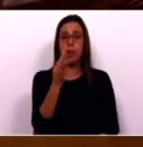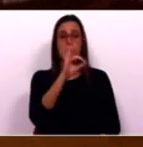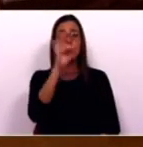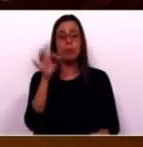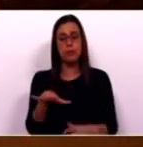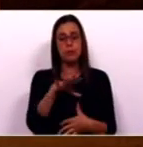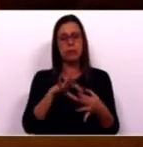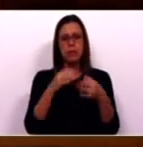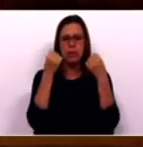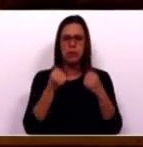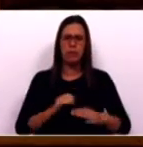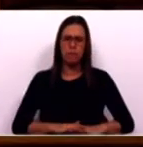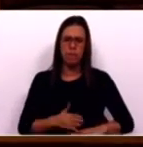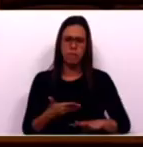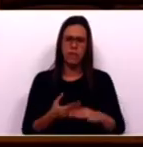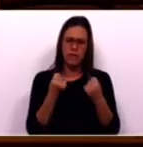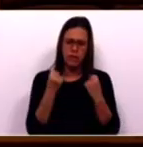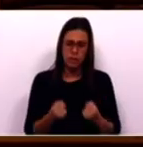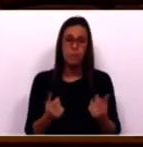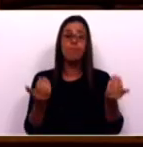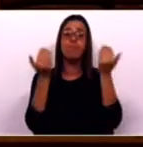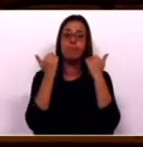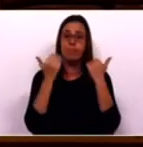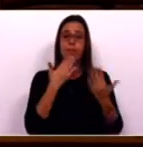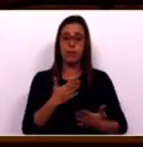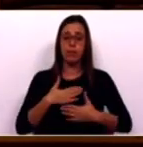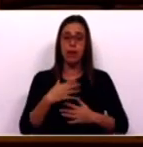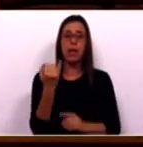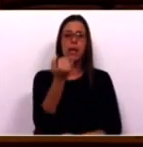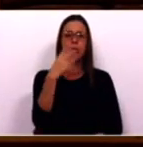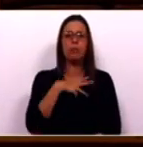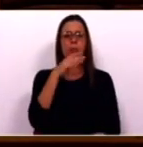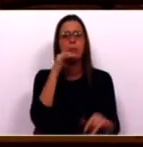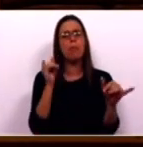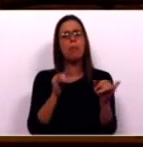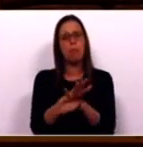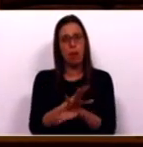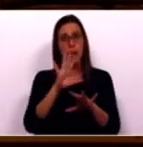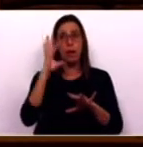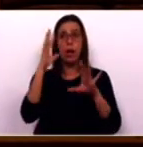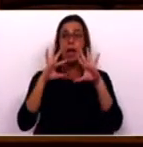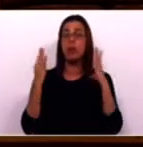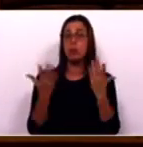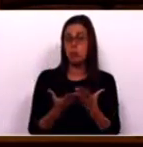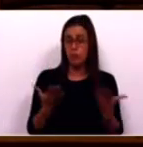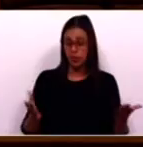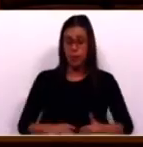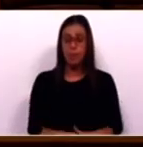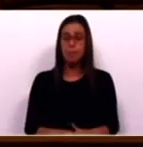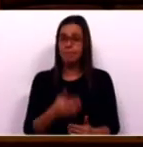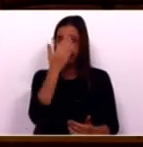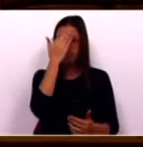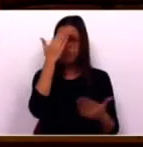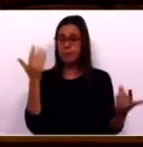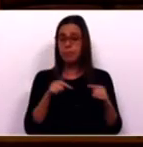a situação de seca extrema, de acordo com a informação prestada pelo Instituto Português do Mar e da Atmosfera. A